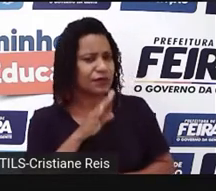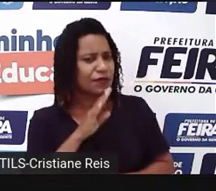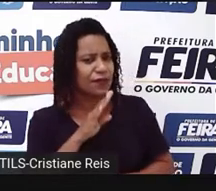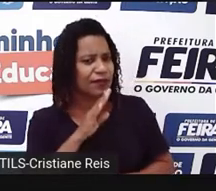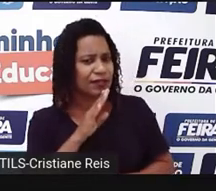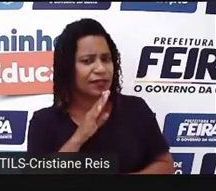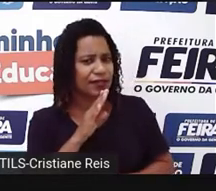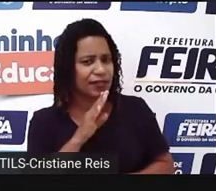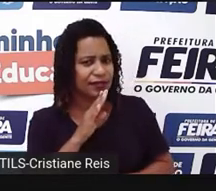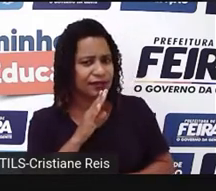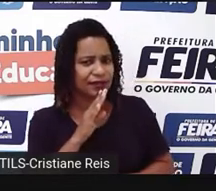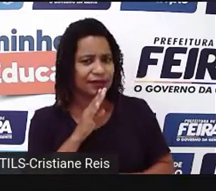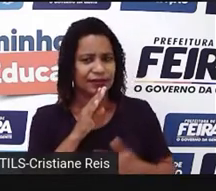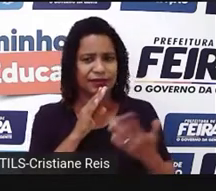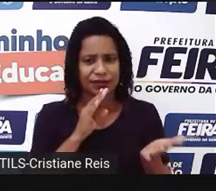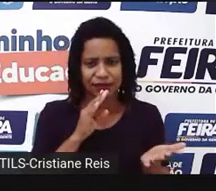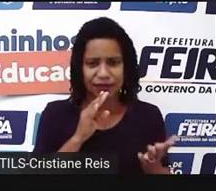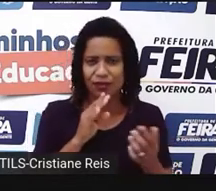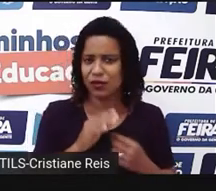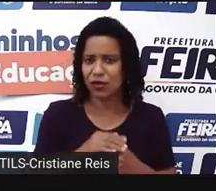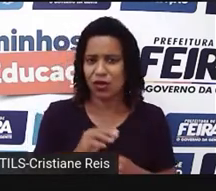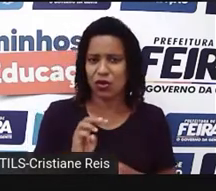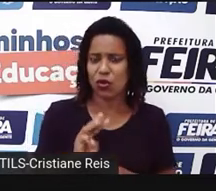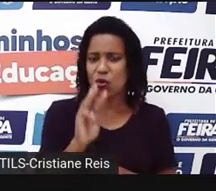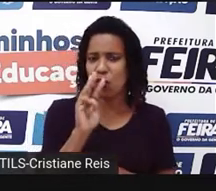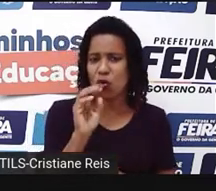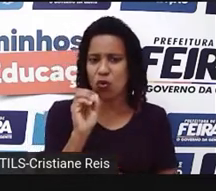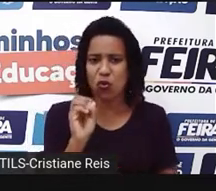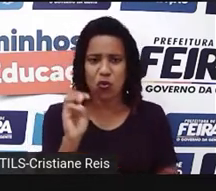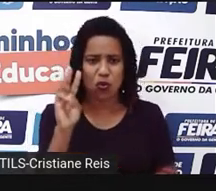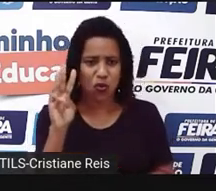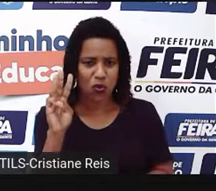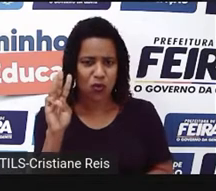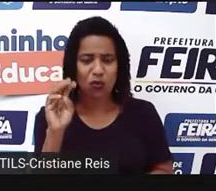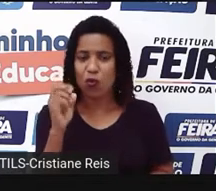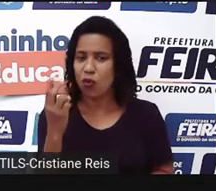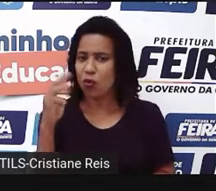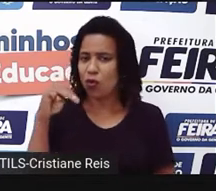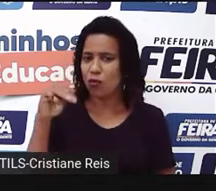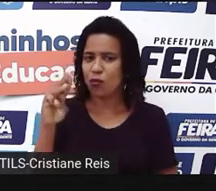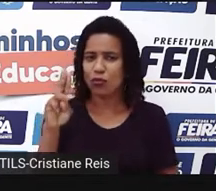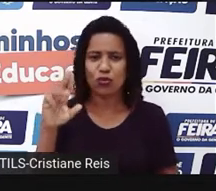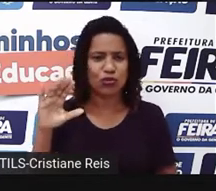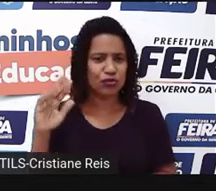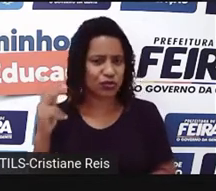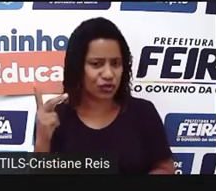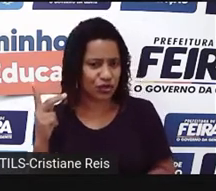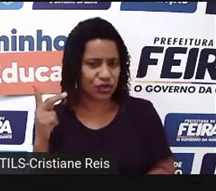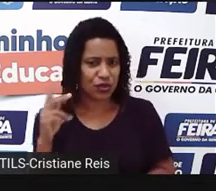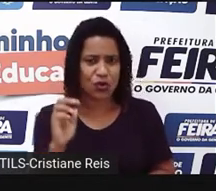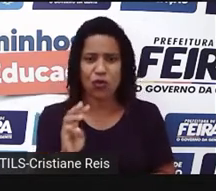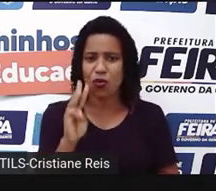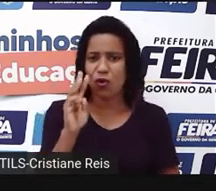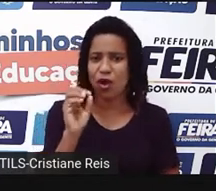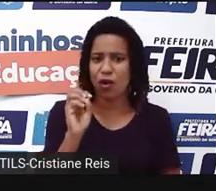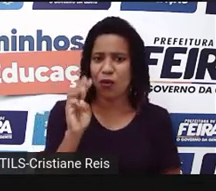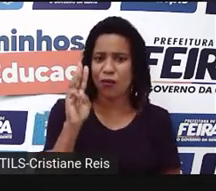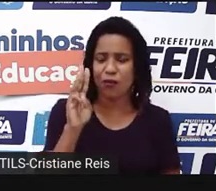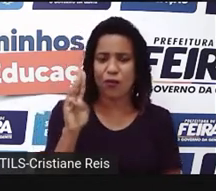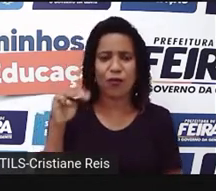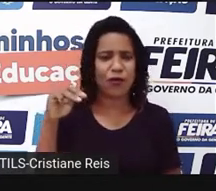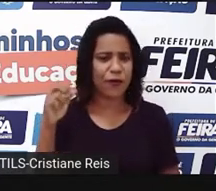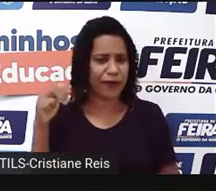How much or much? How many or men? Você sabe para que elas são